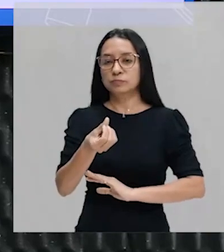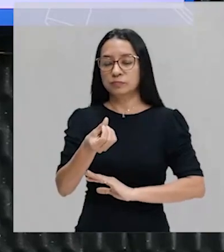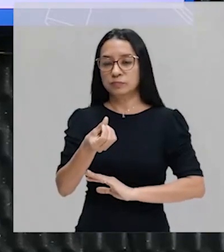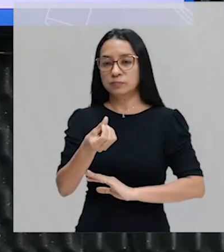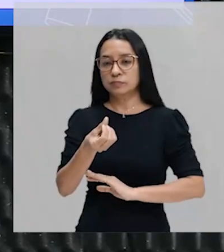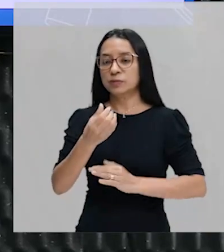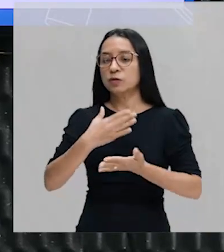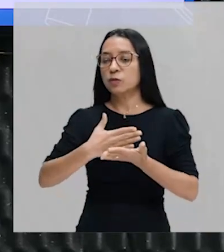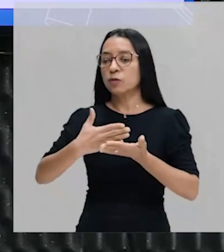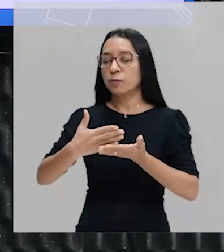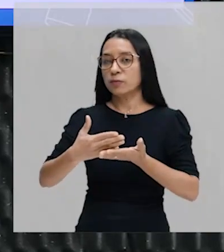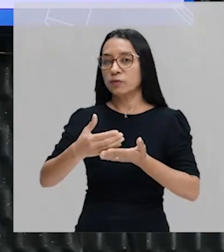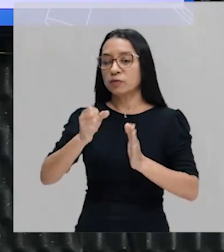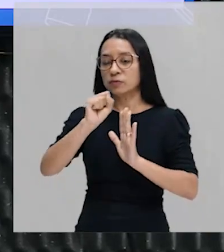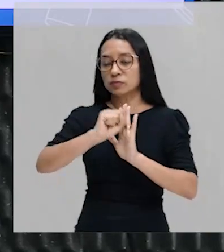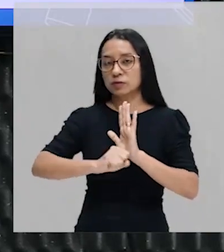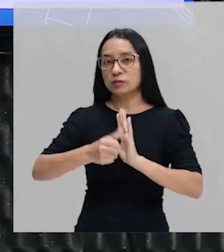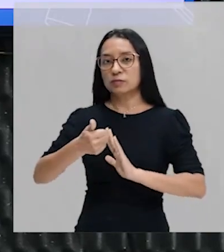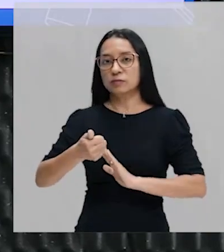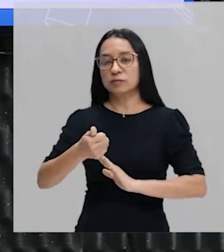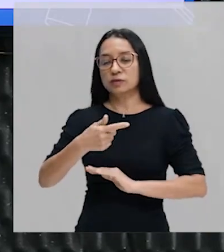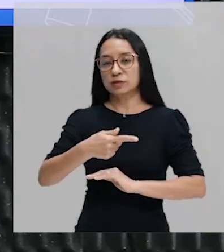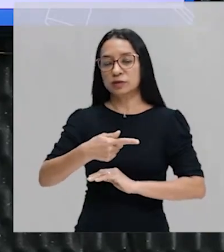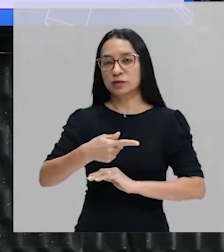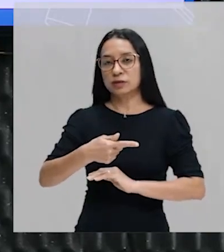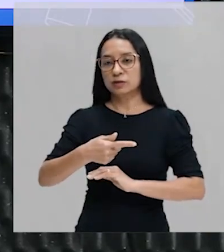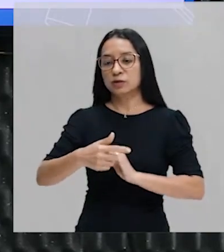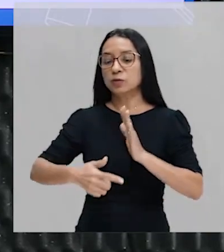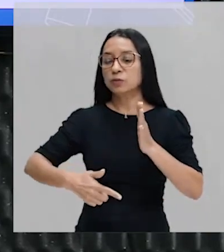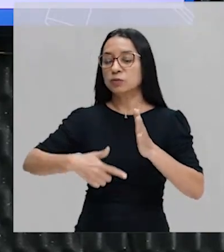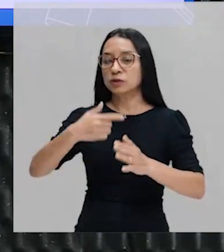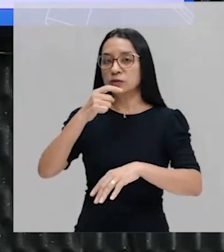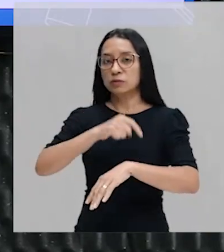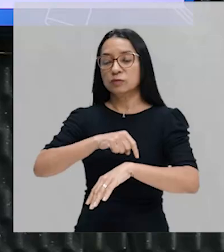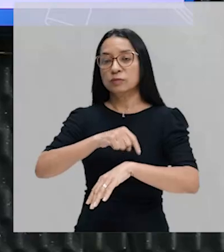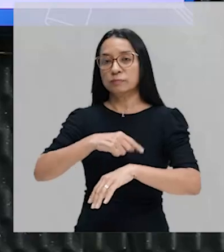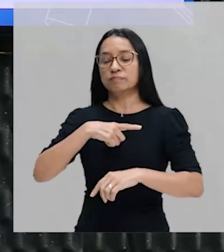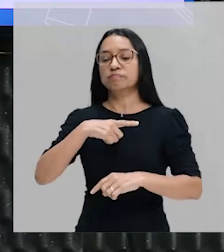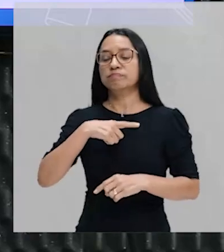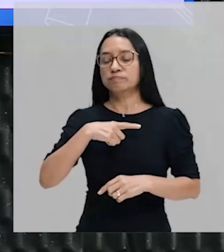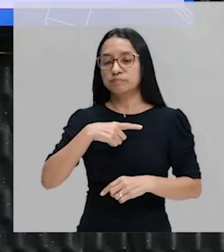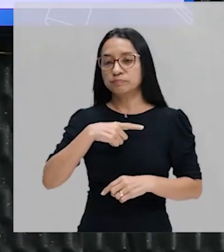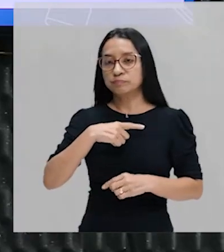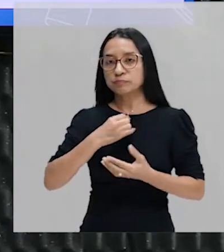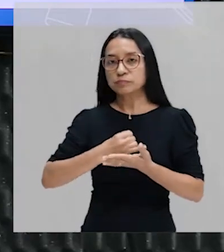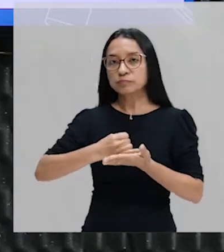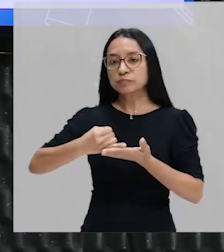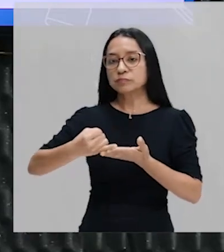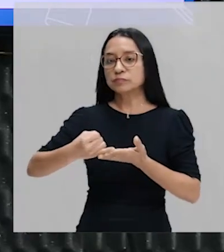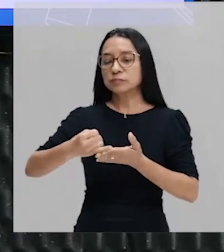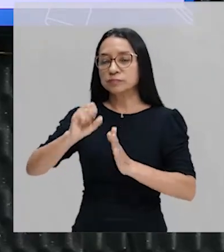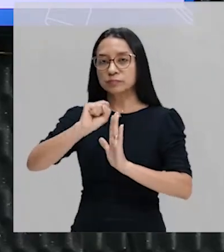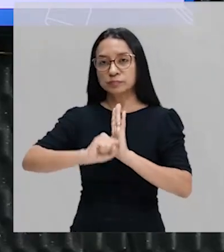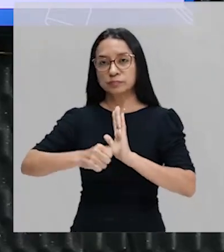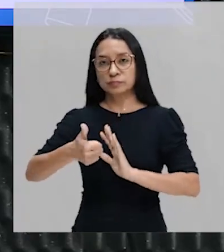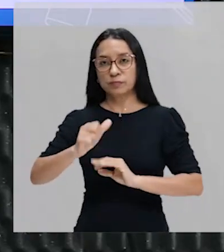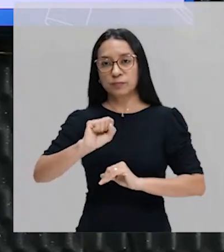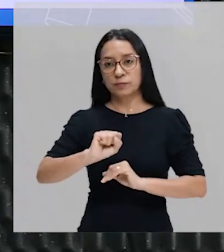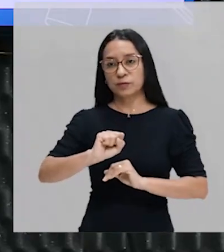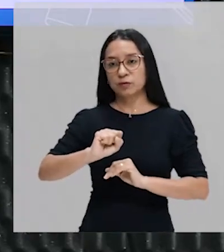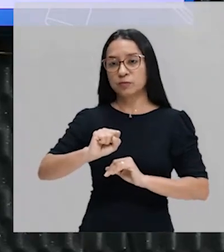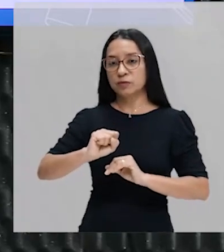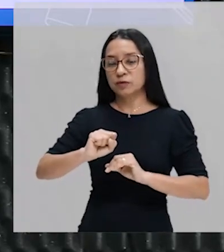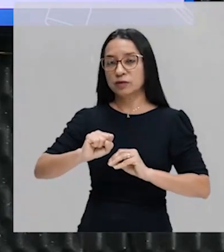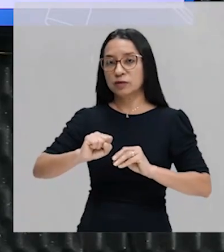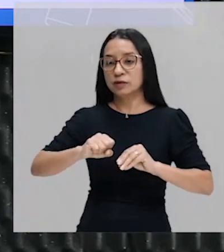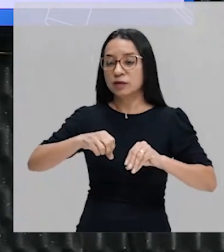começo de XVII. No segundo momento, você tem, no início do século XVIII, a mineração,